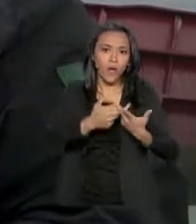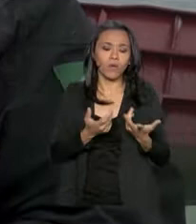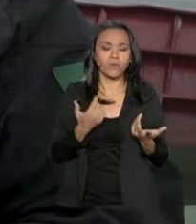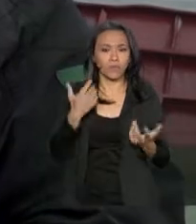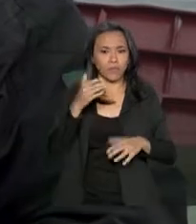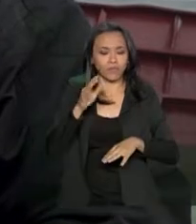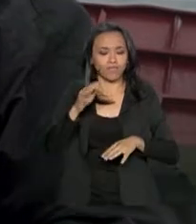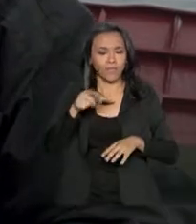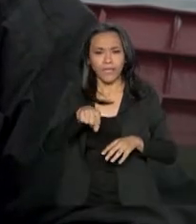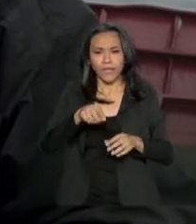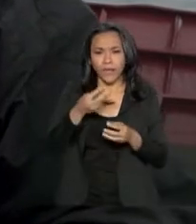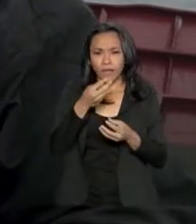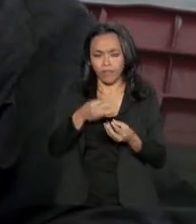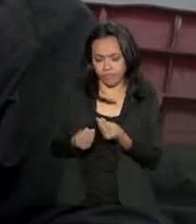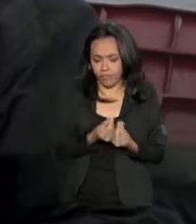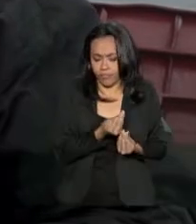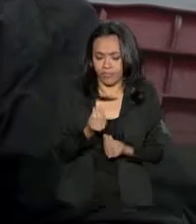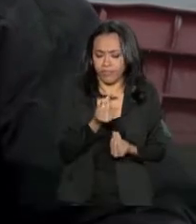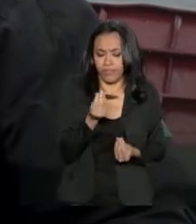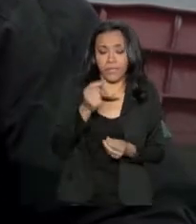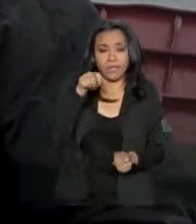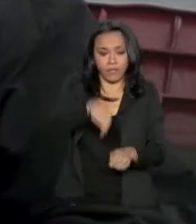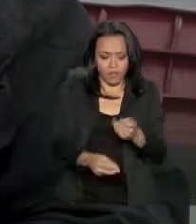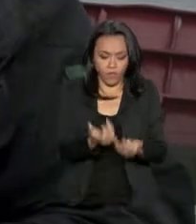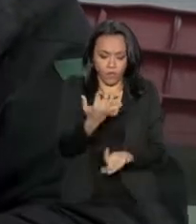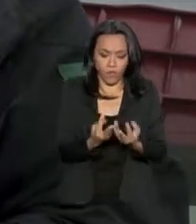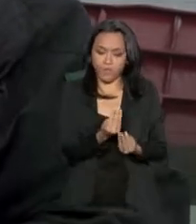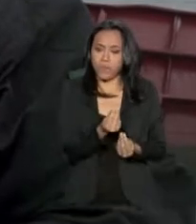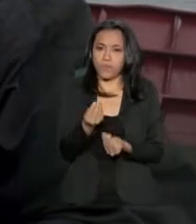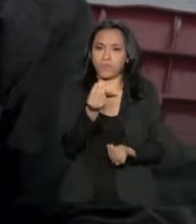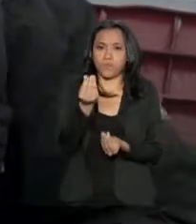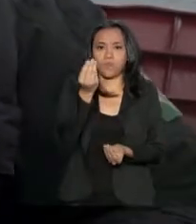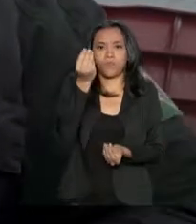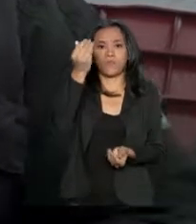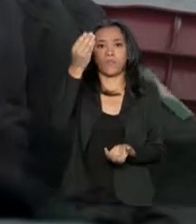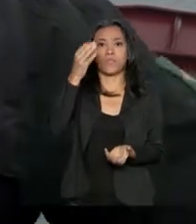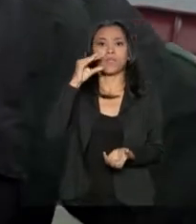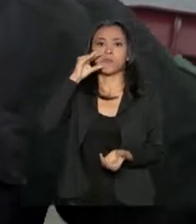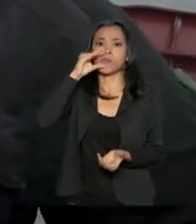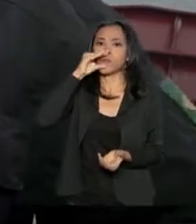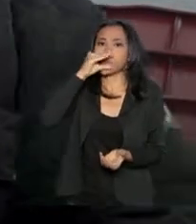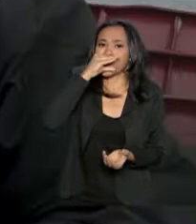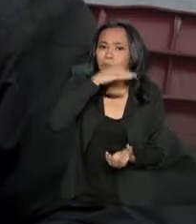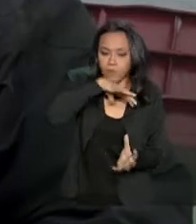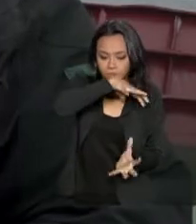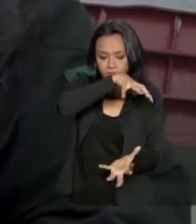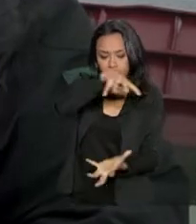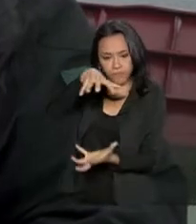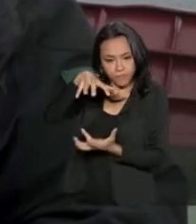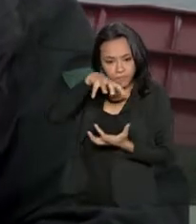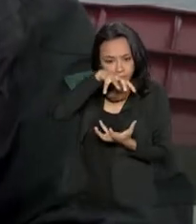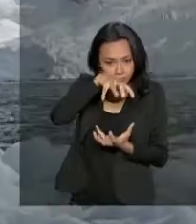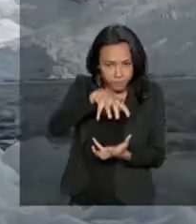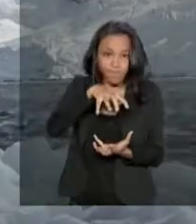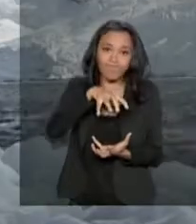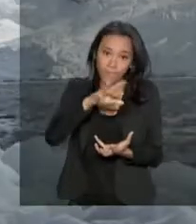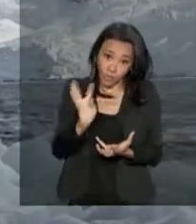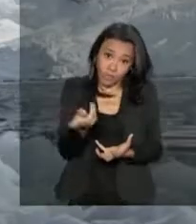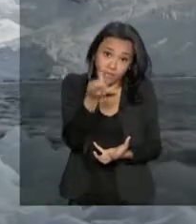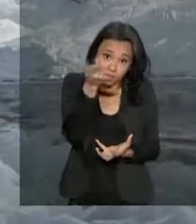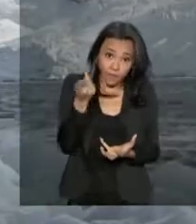da queima de combustíveis fósseis, principalmente, está causando um aquecimento que é discutido e reconhecido por todo o planeta,